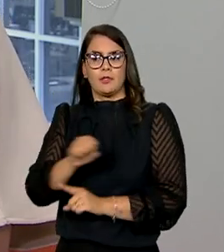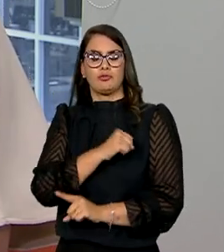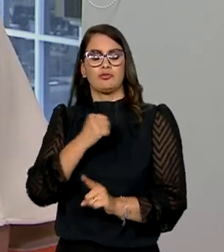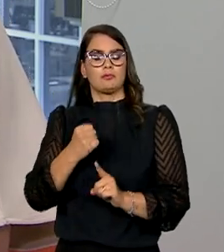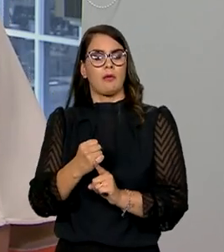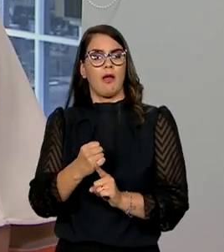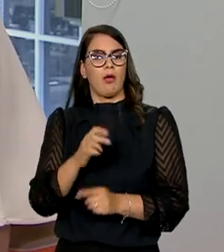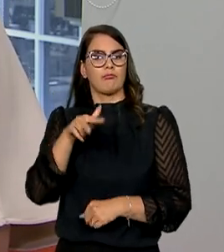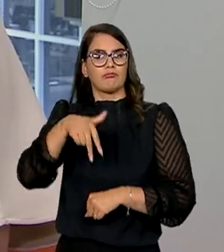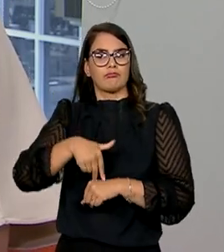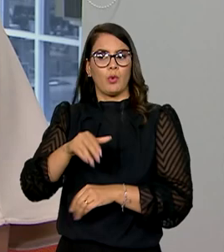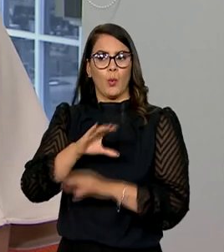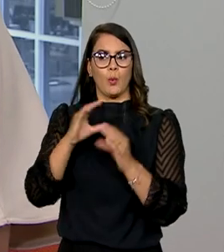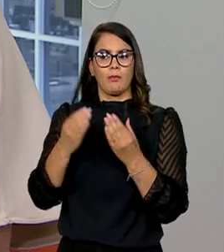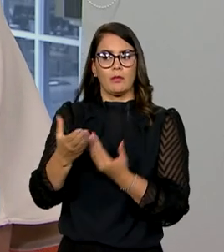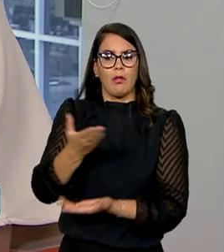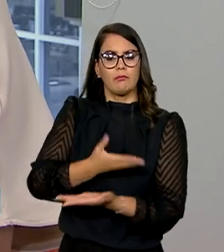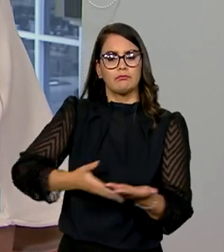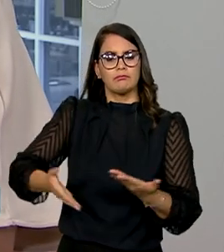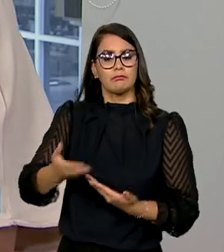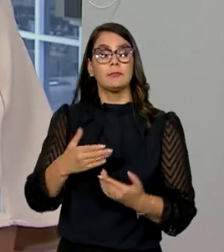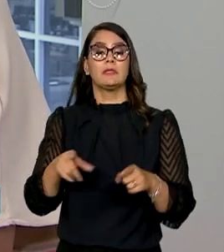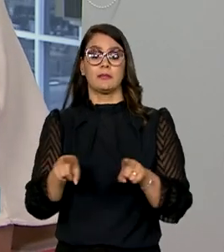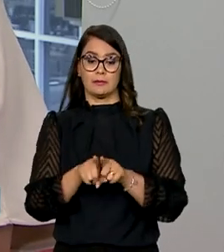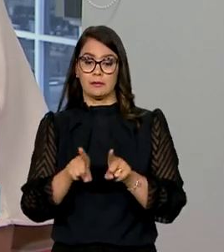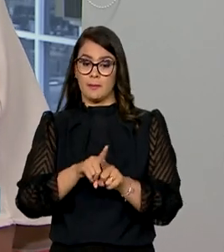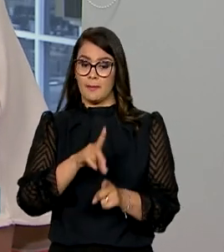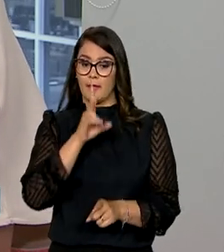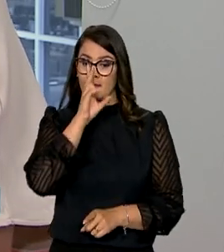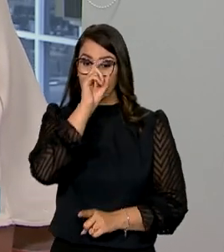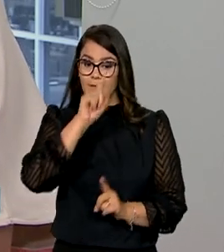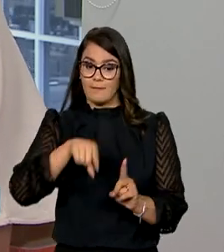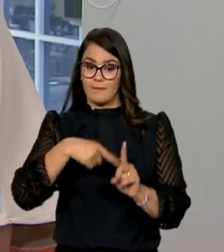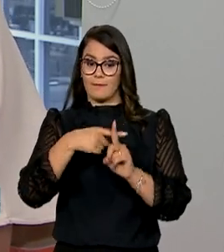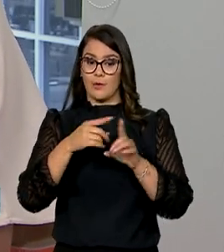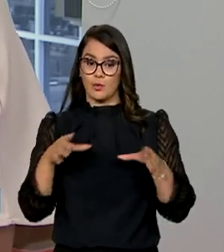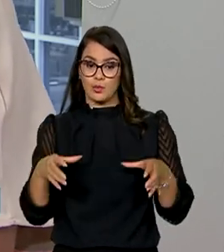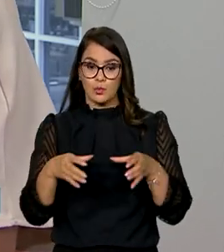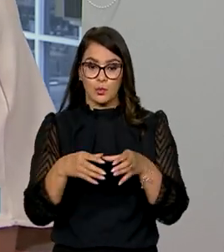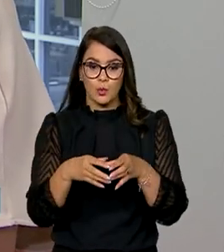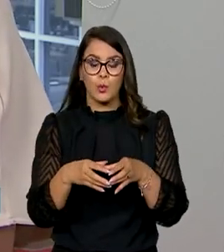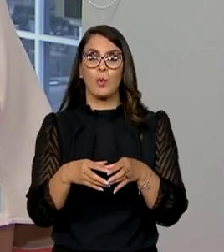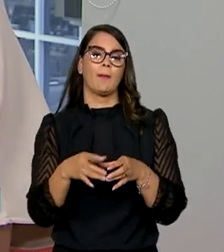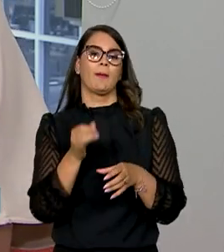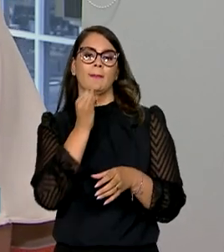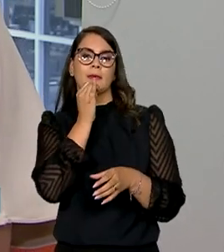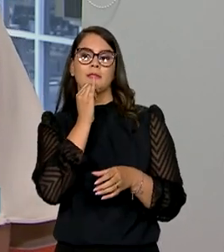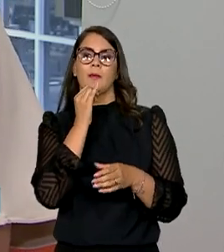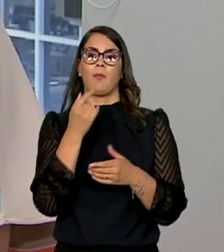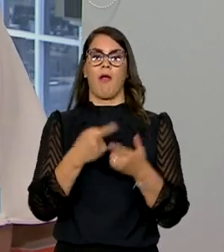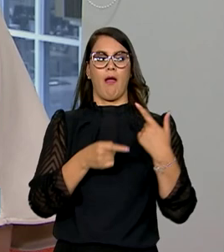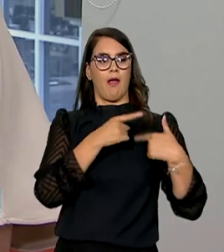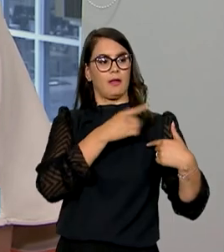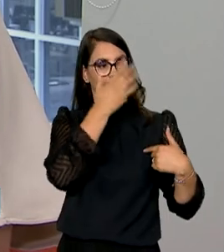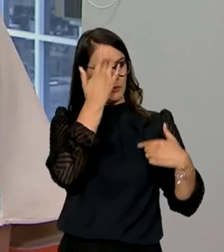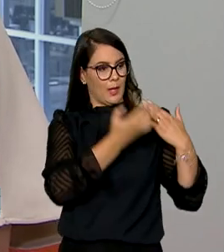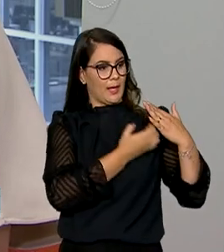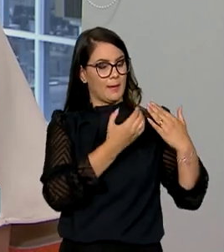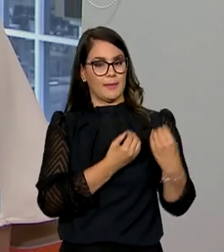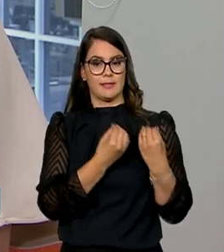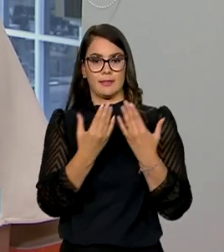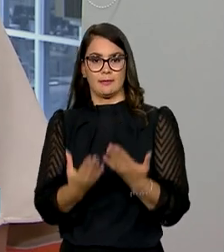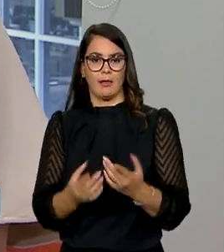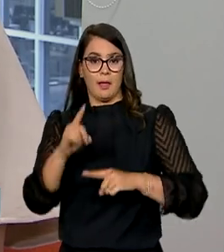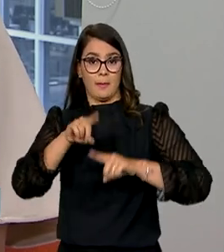com o seu posicionamento com a comunidade. Inclusive, também fortalecemos a nossa rede dos stakeholders como fornecedores, como trazer